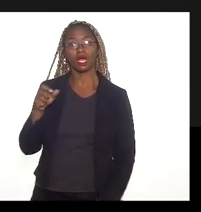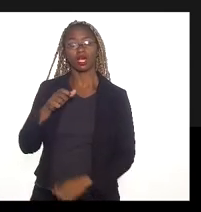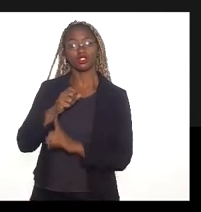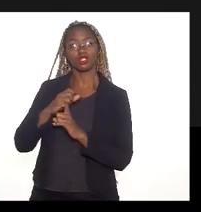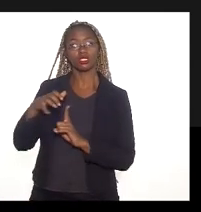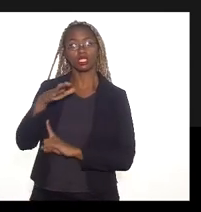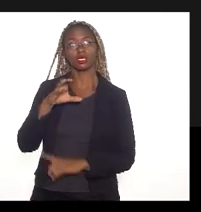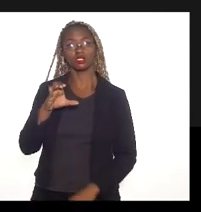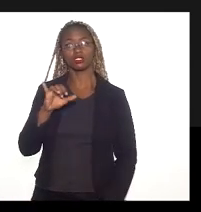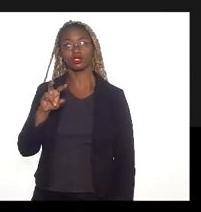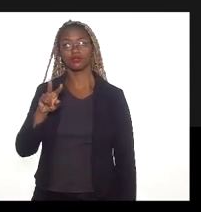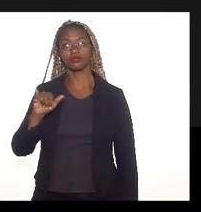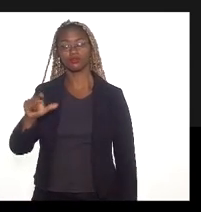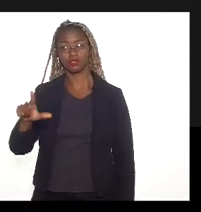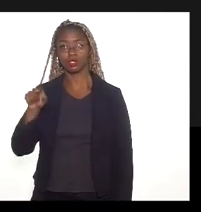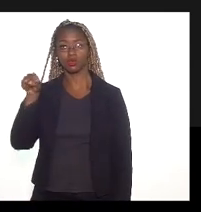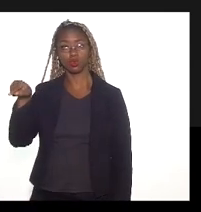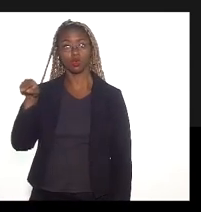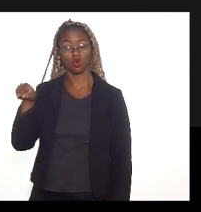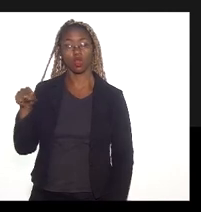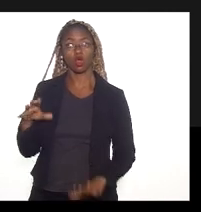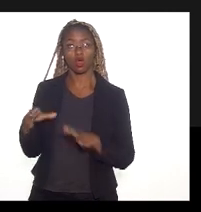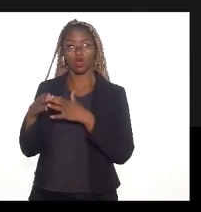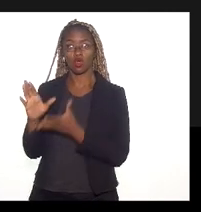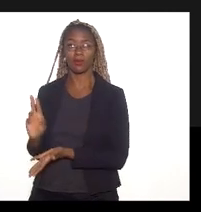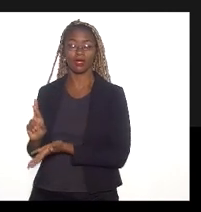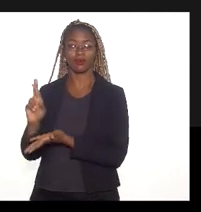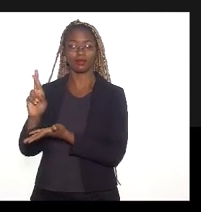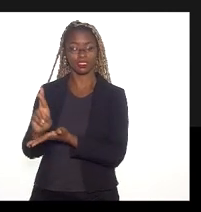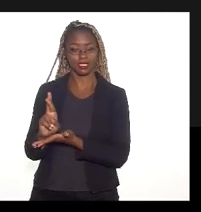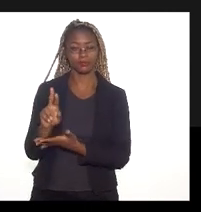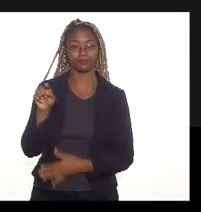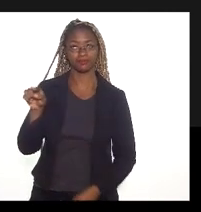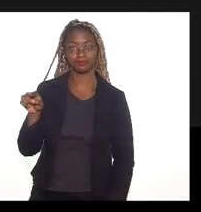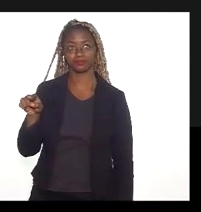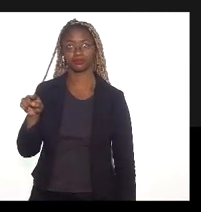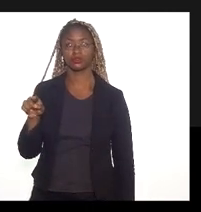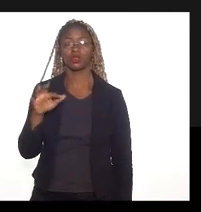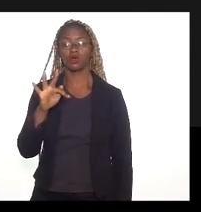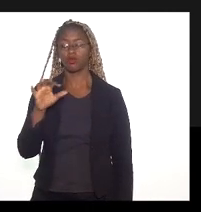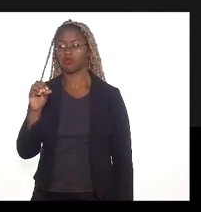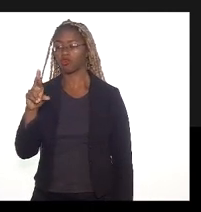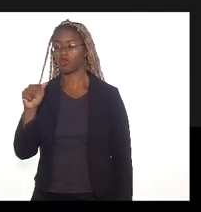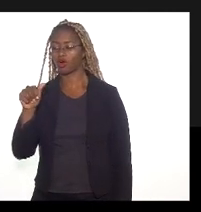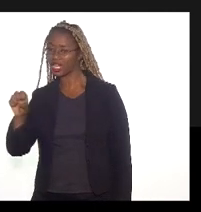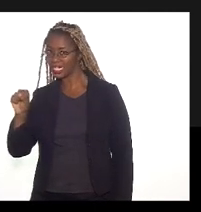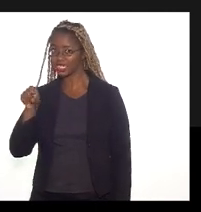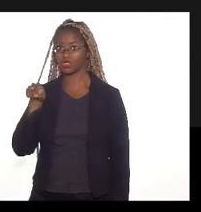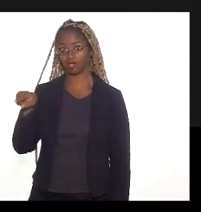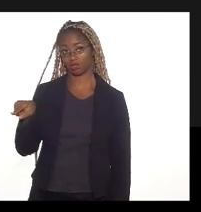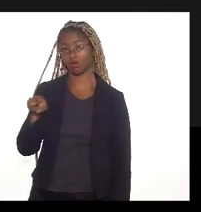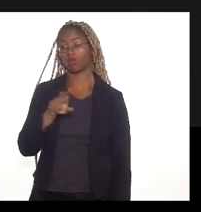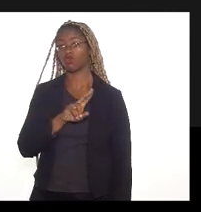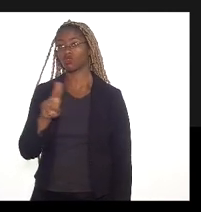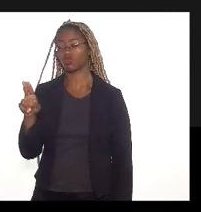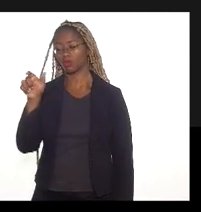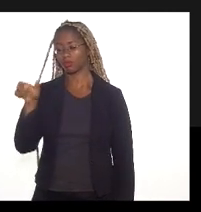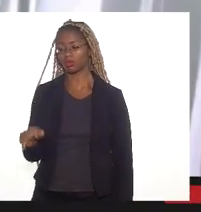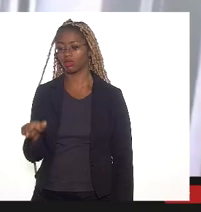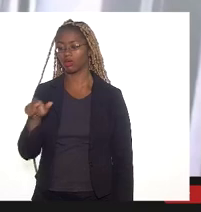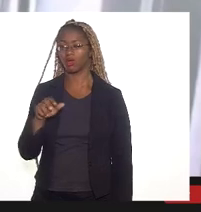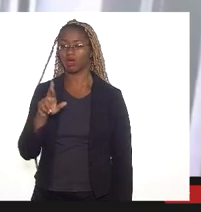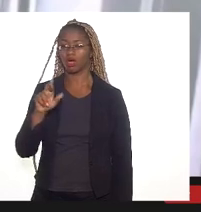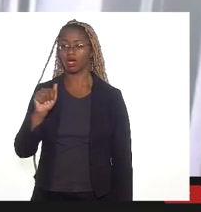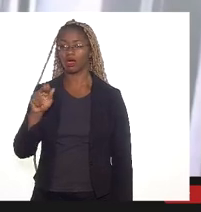audiência pelo grupo Foras. Sr. Sebastião Raulino. Agradeço a presença, portanto, do coletivo